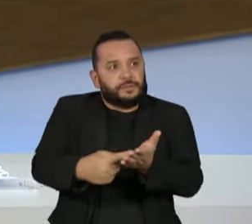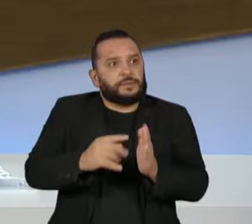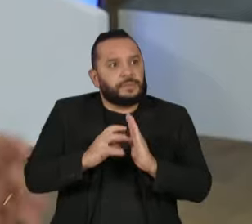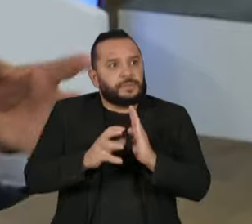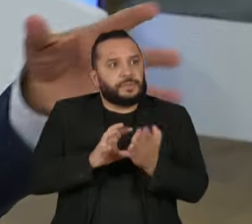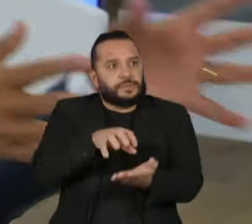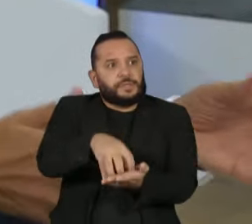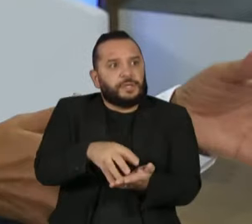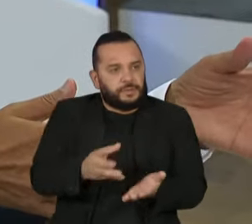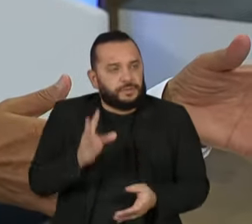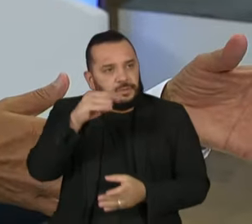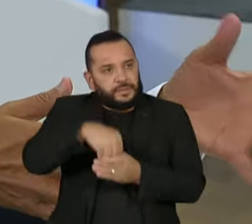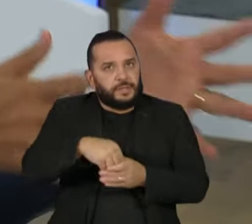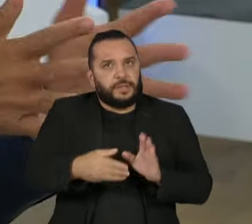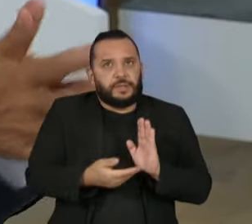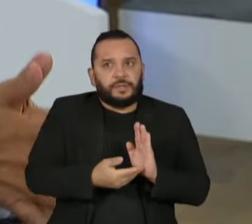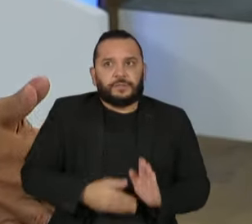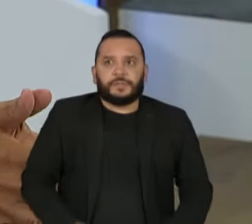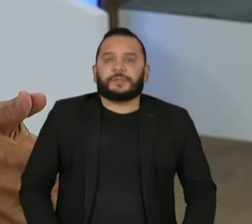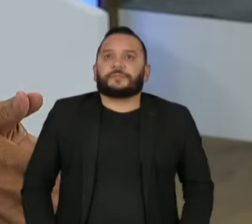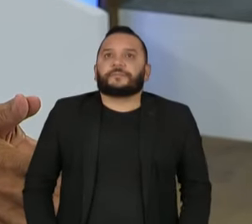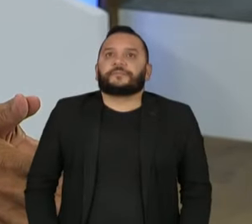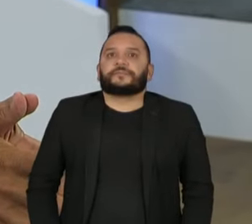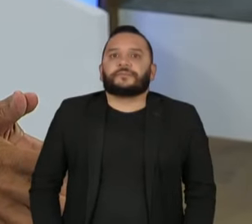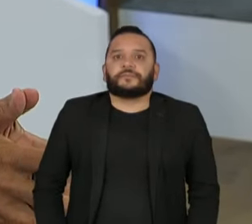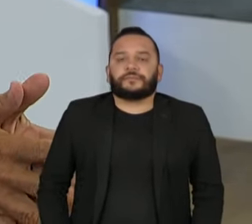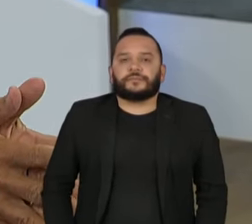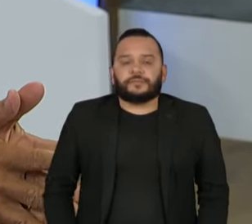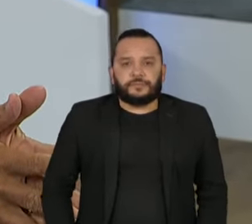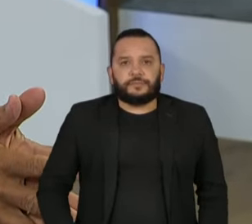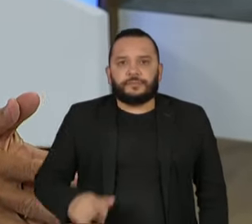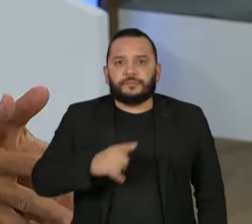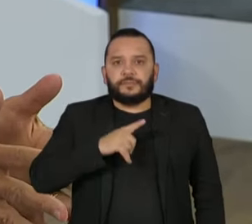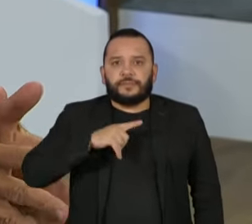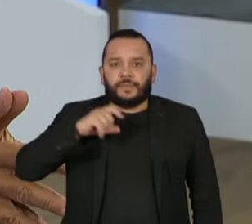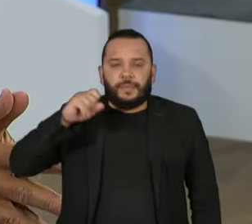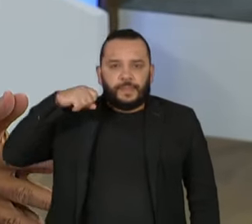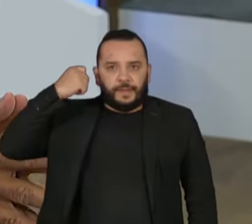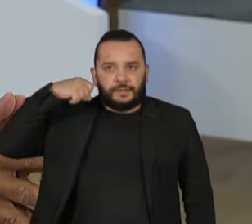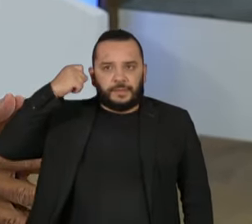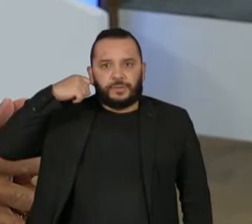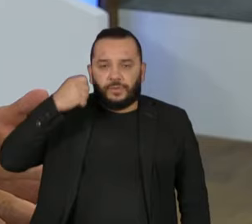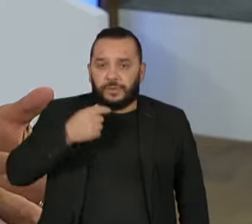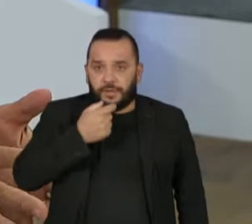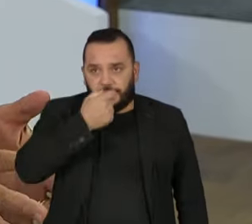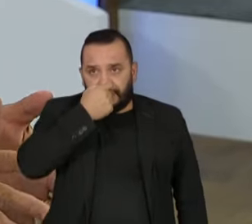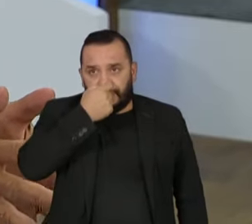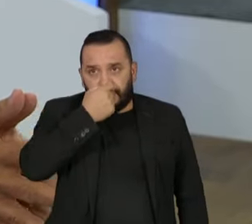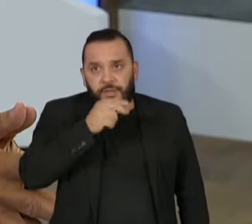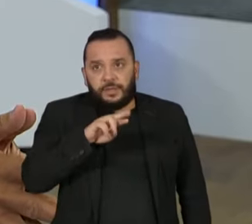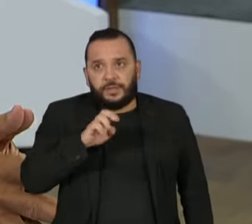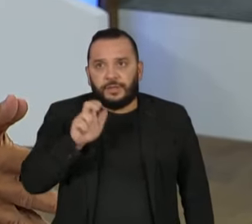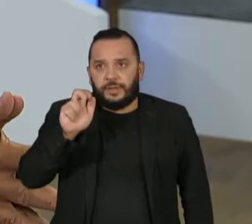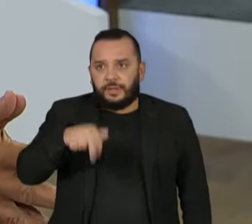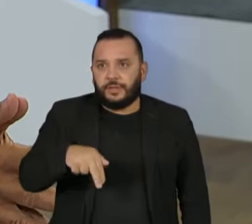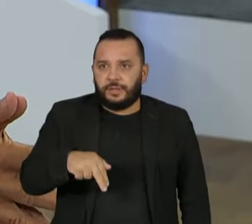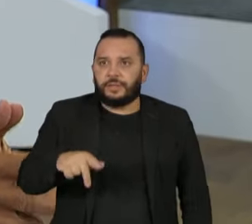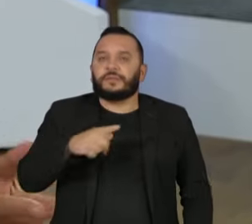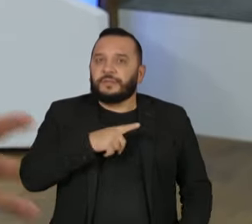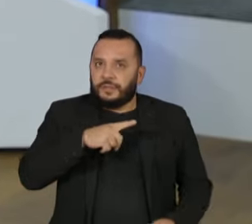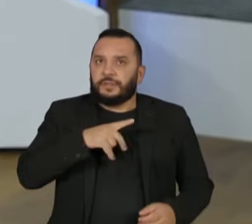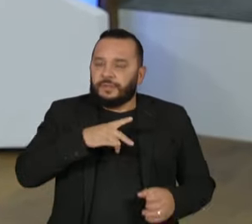na Câmara. Então, eu começo do final aqui. O senador Renan Calheiros, com toda a experiência que tem, trouxe